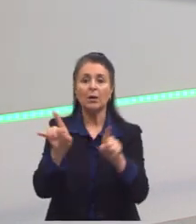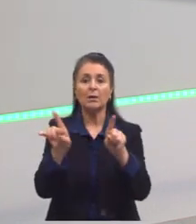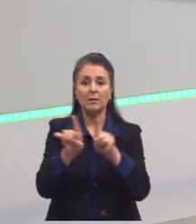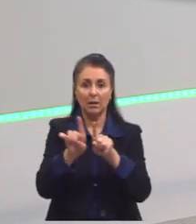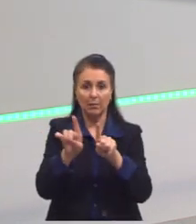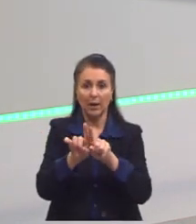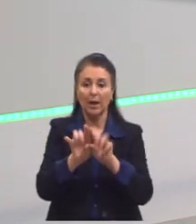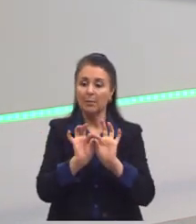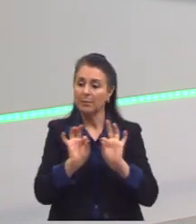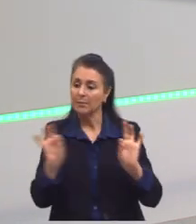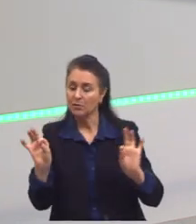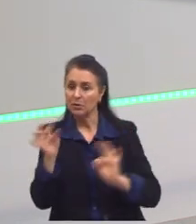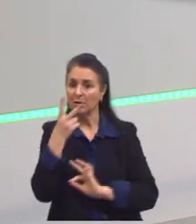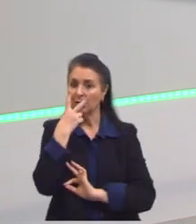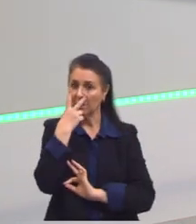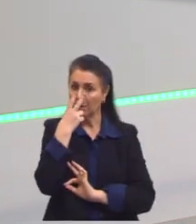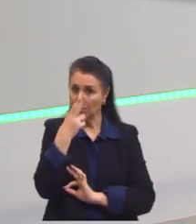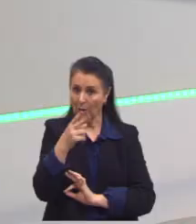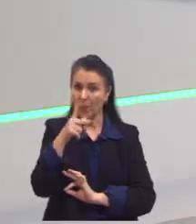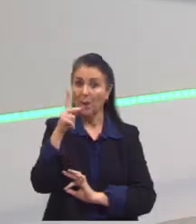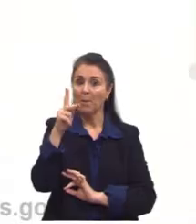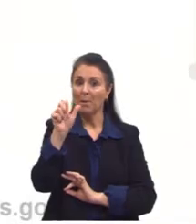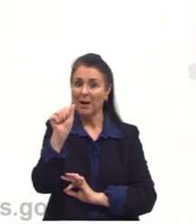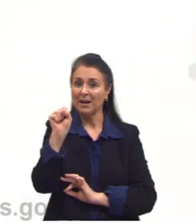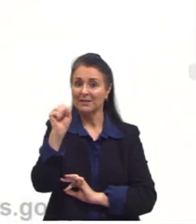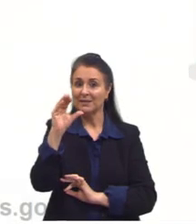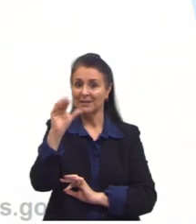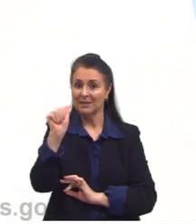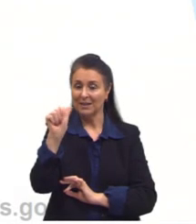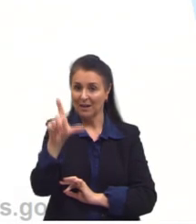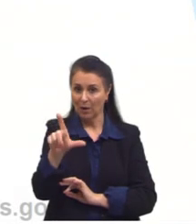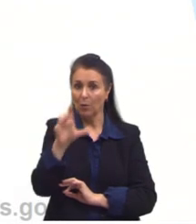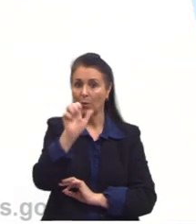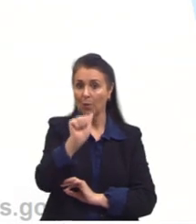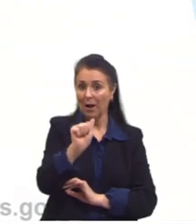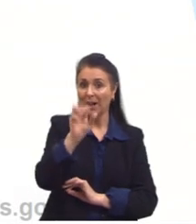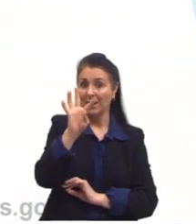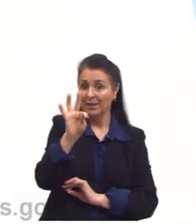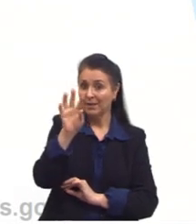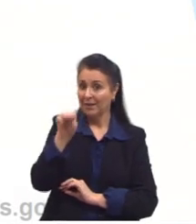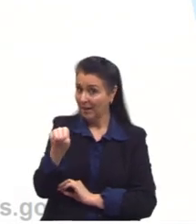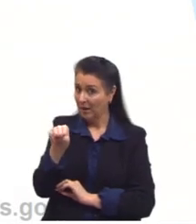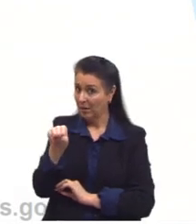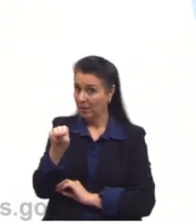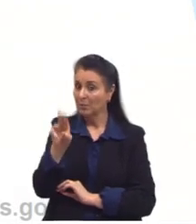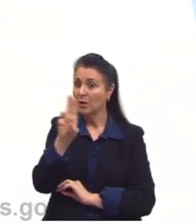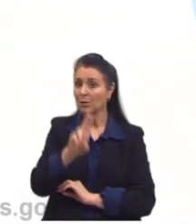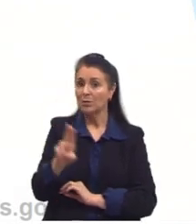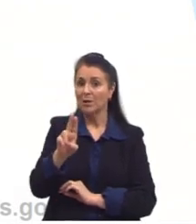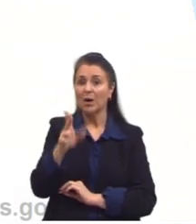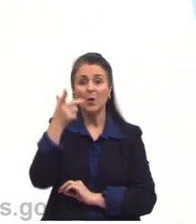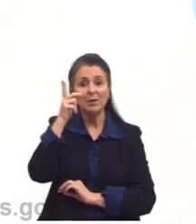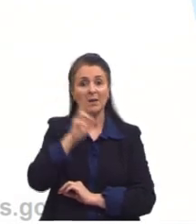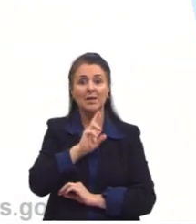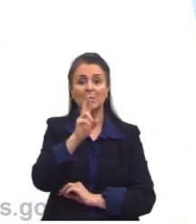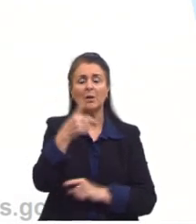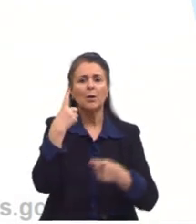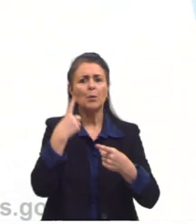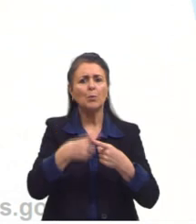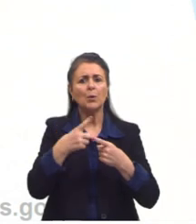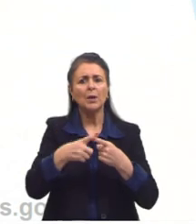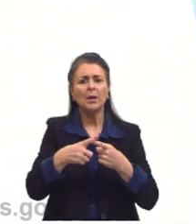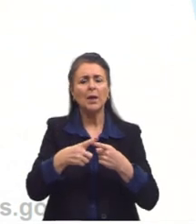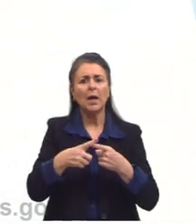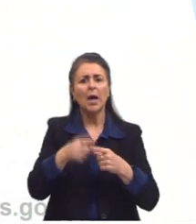unidade de medida que a gente já conversou que é o Pascal ou a TM então agora a gente já consegue responder como que o